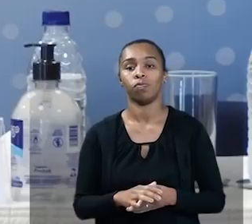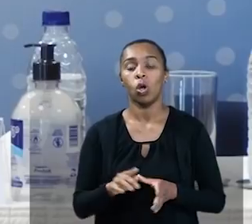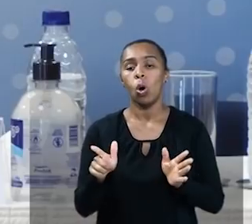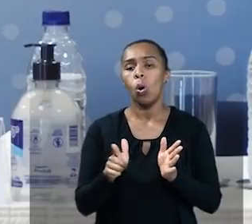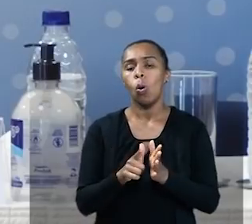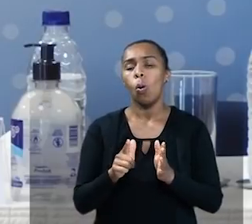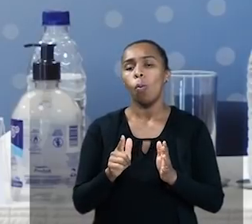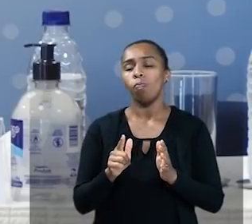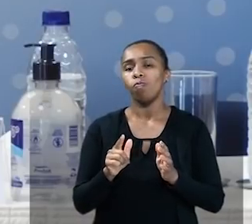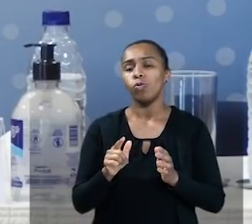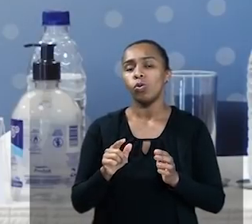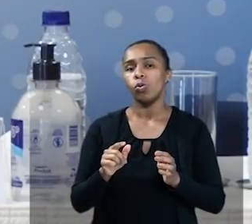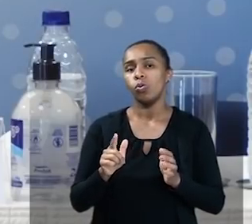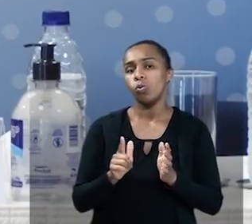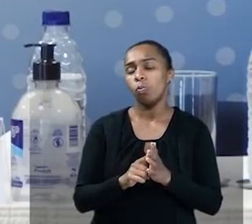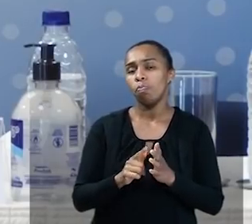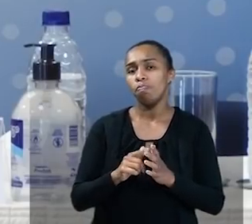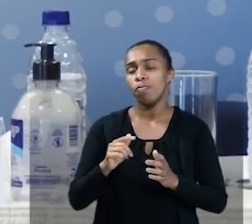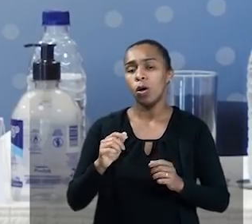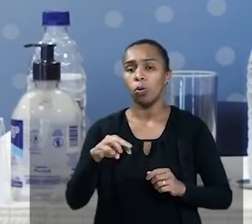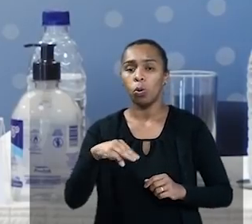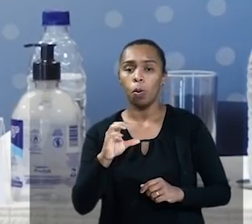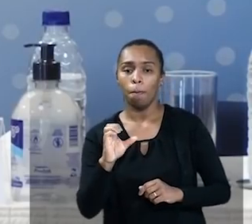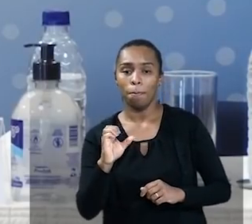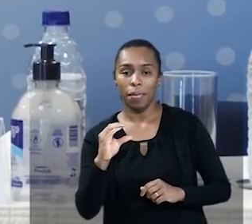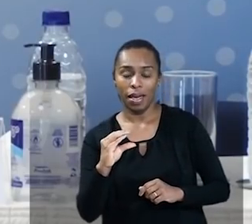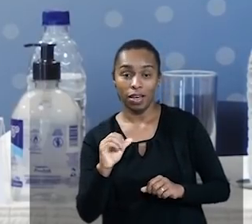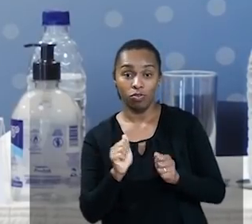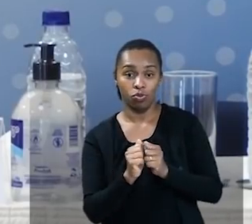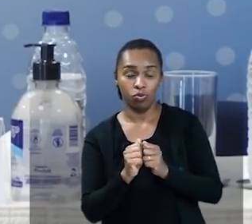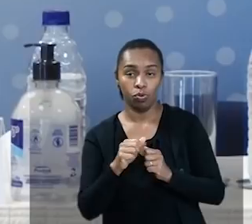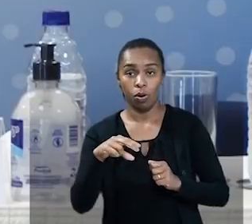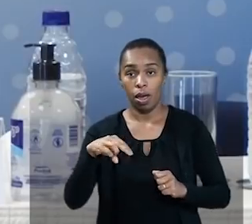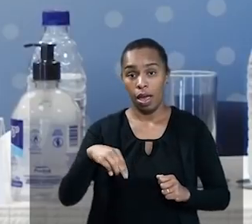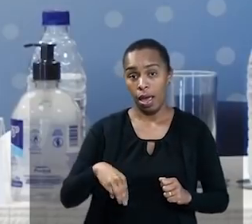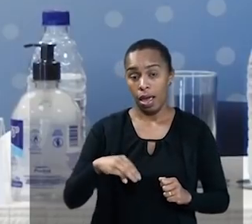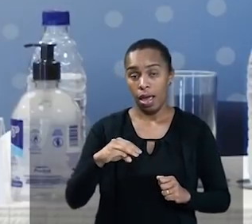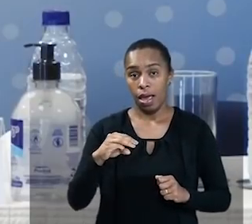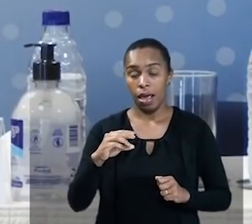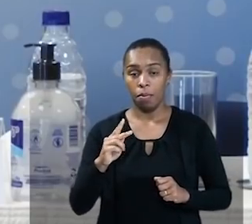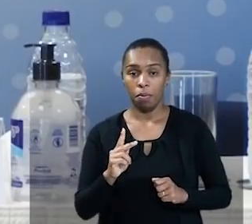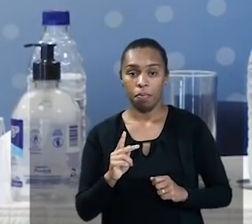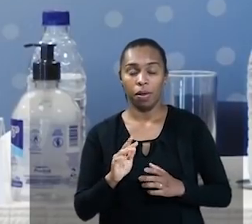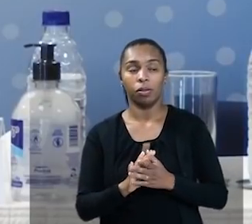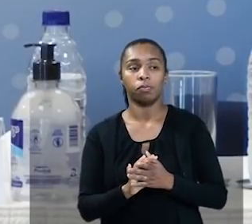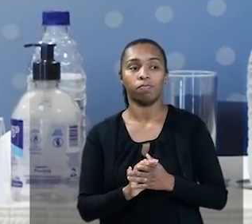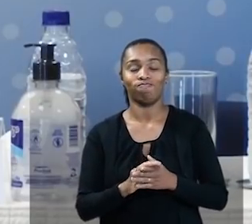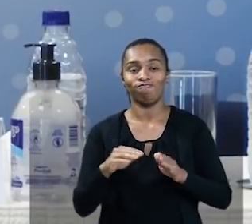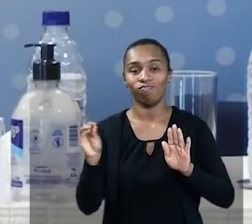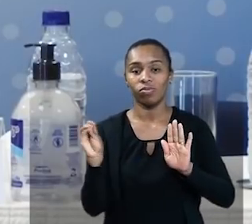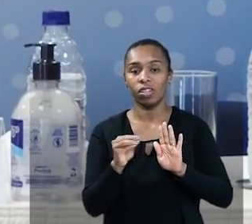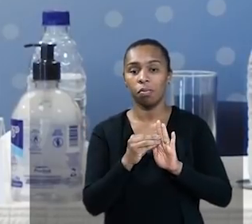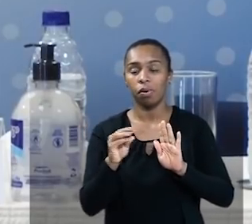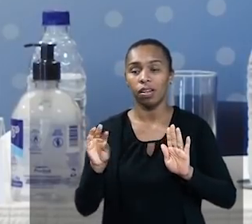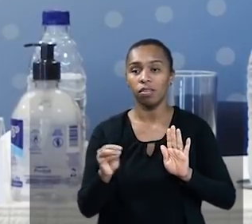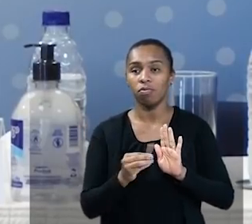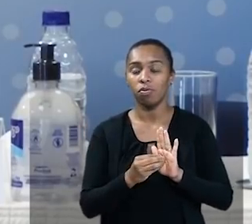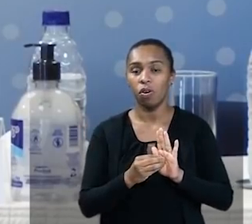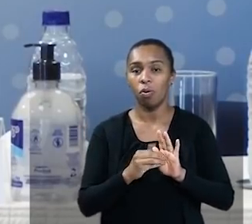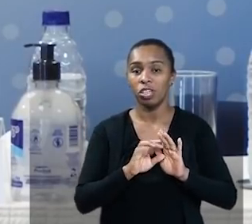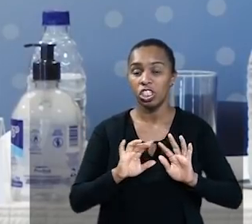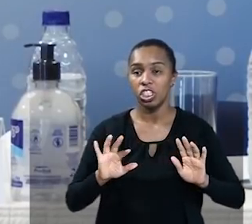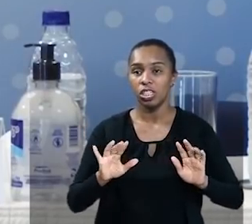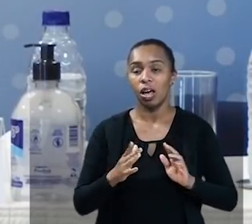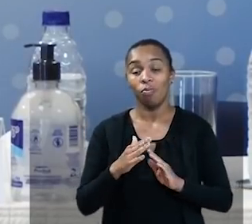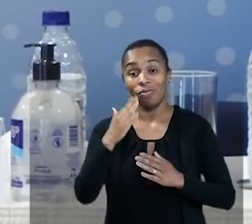o papel do MEC, junto com a RNP, de fomentar esse futuro das plataformas e serviços digitais, e